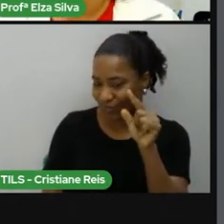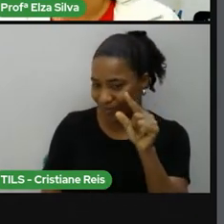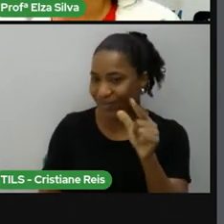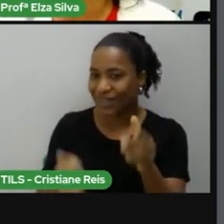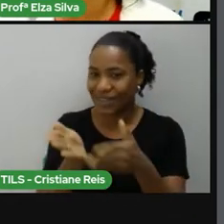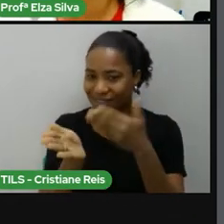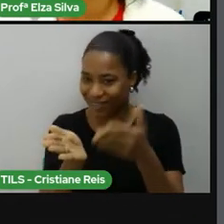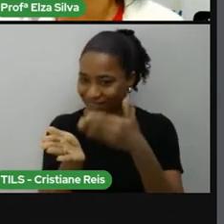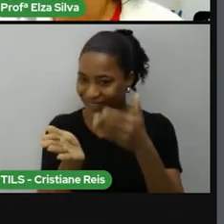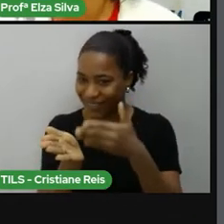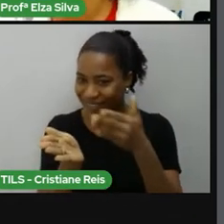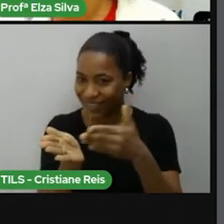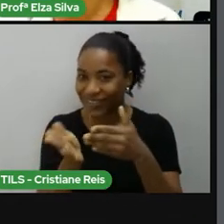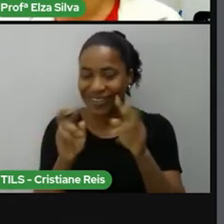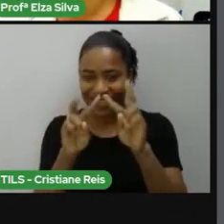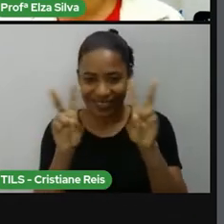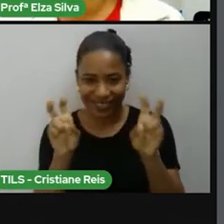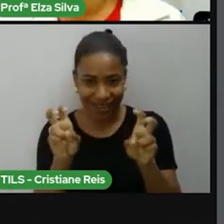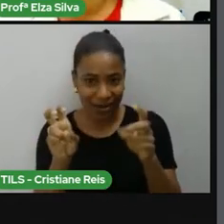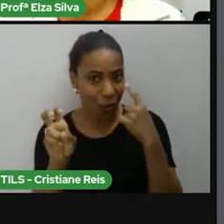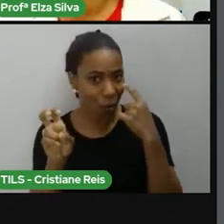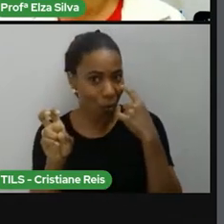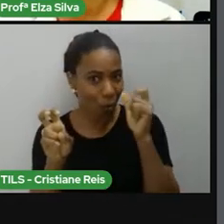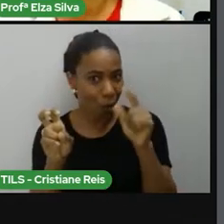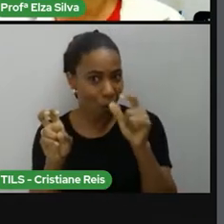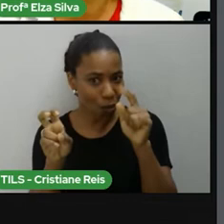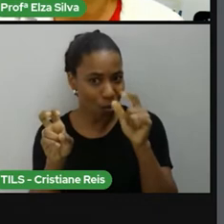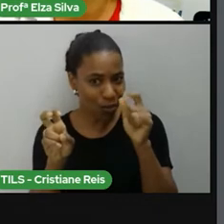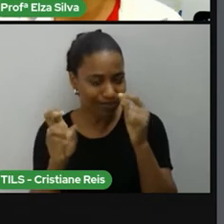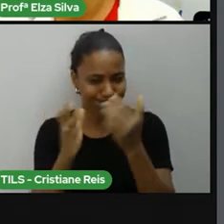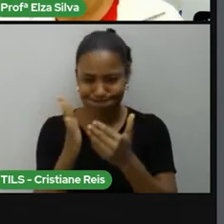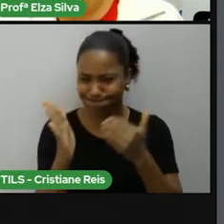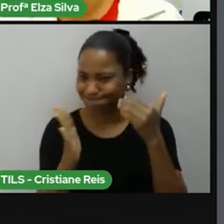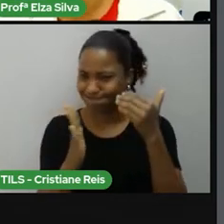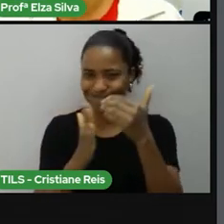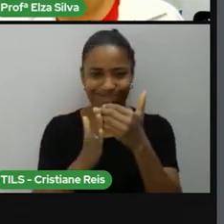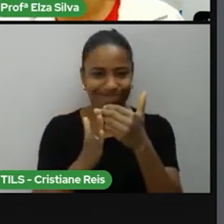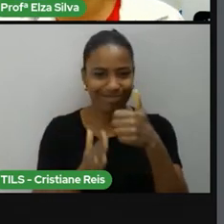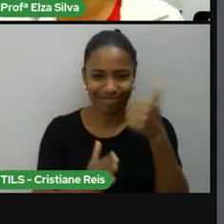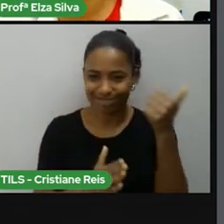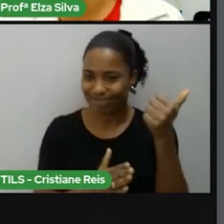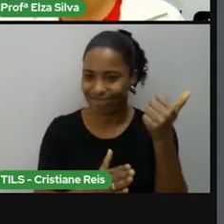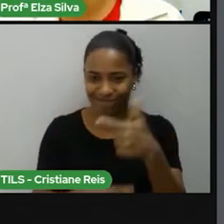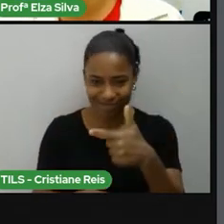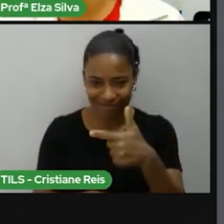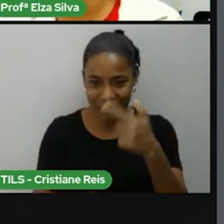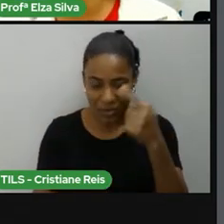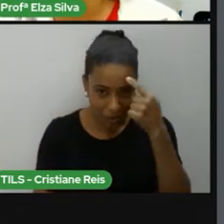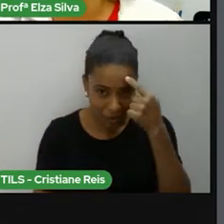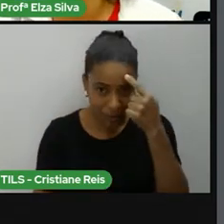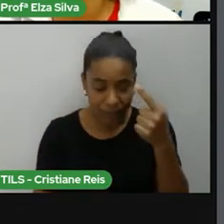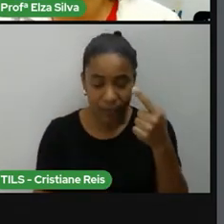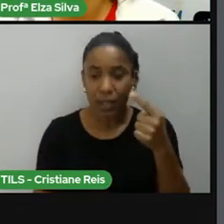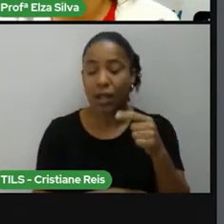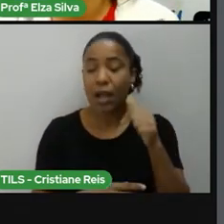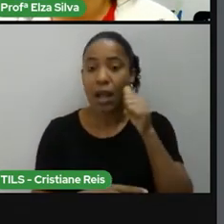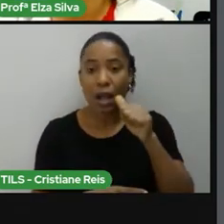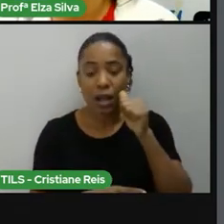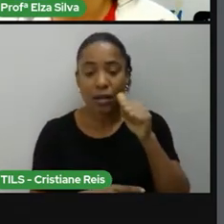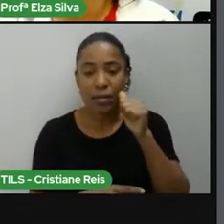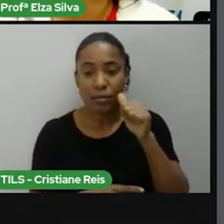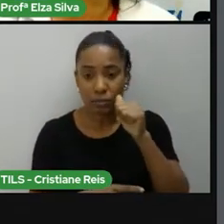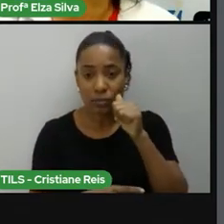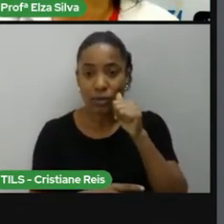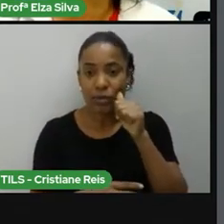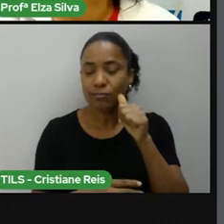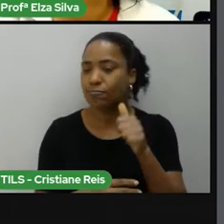The Bluest Eye O que faz com que ela passe a se igualar com a